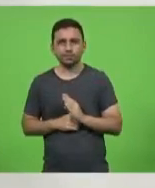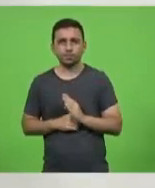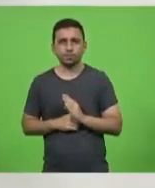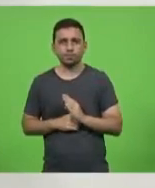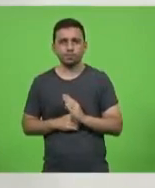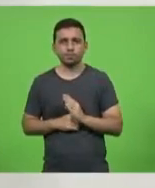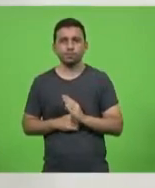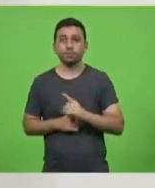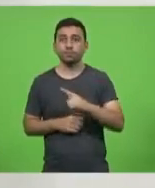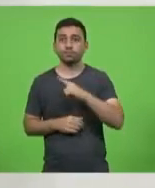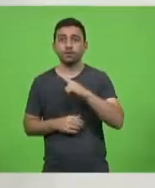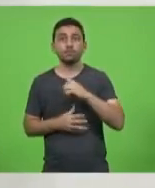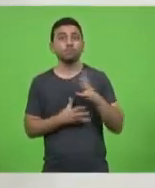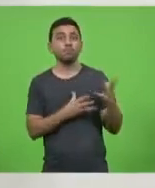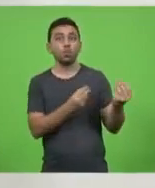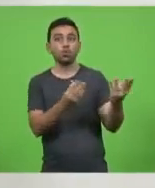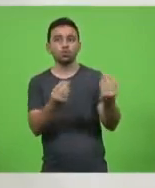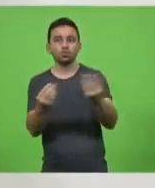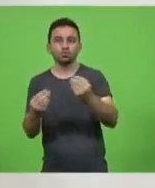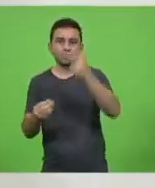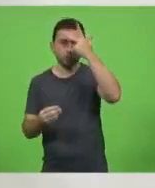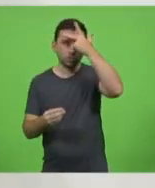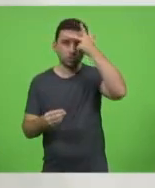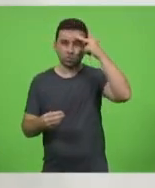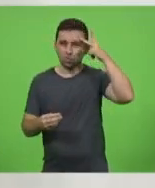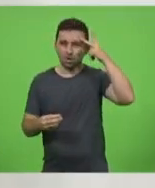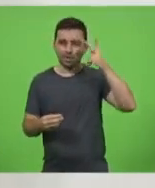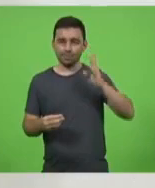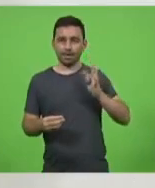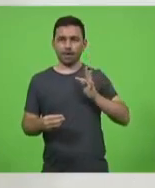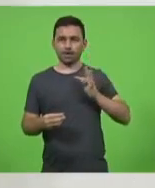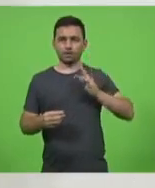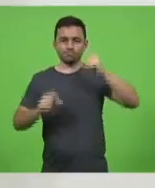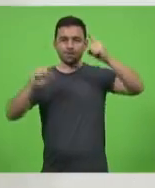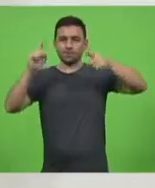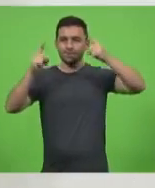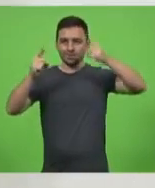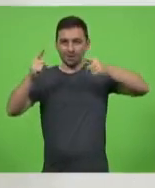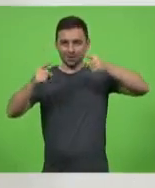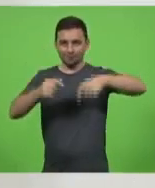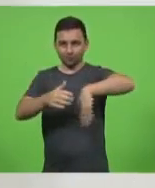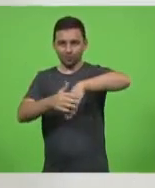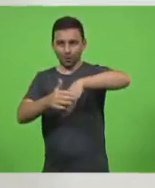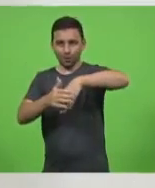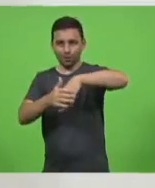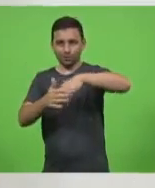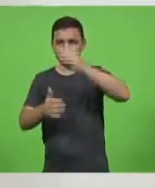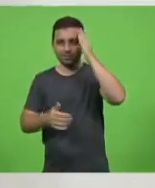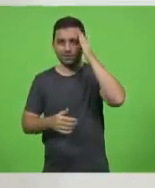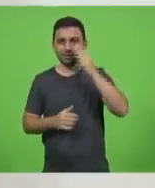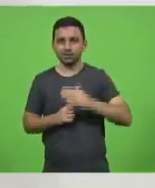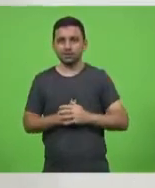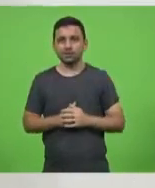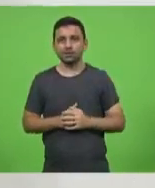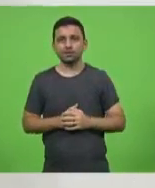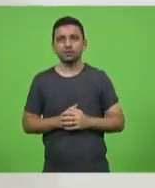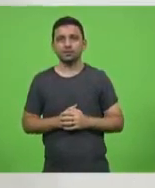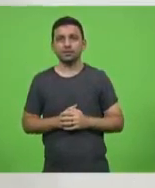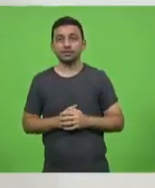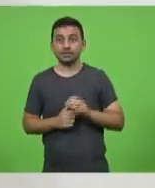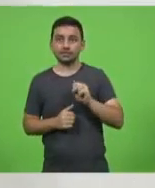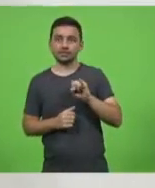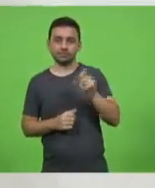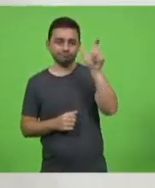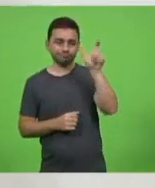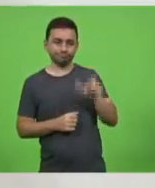N técnicos brasileiros, ou seja, quando um técnico